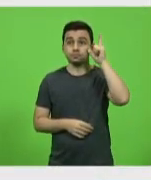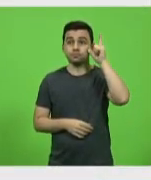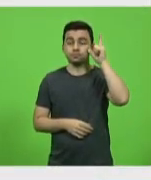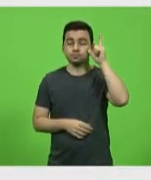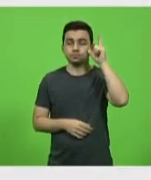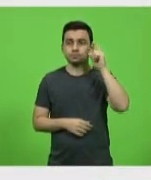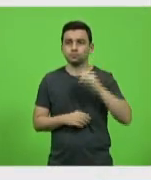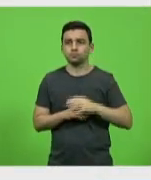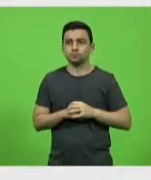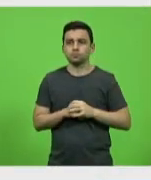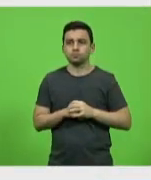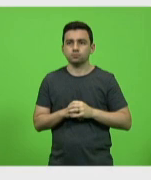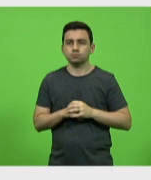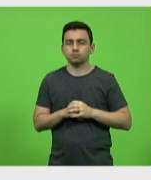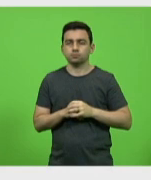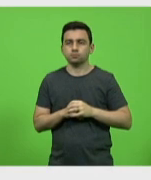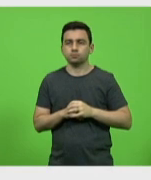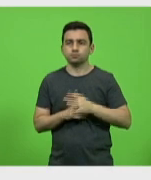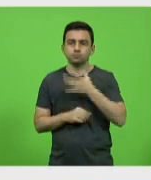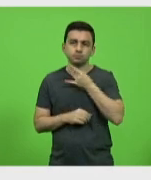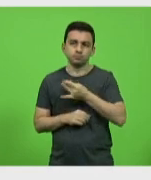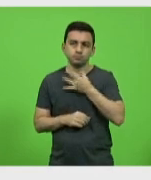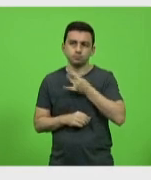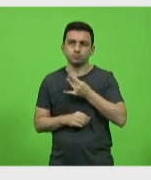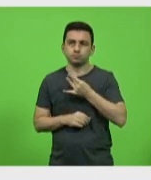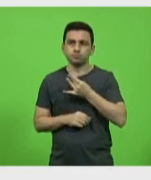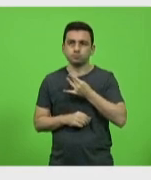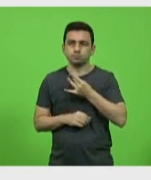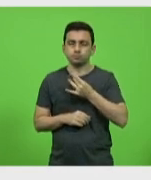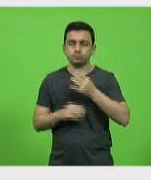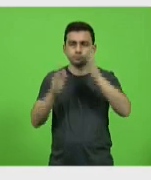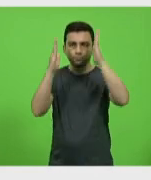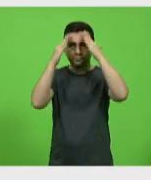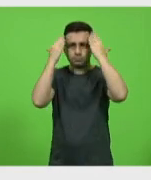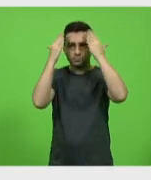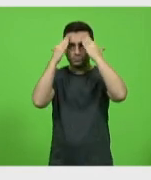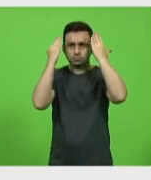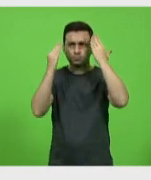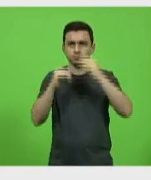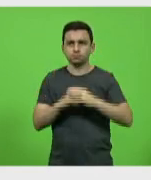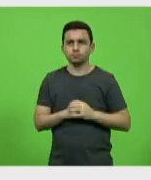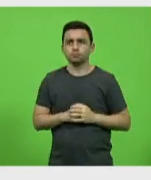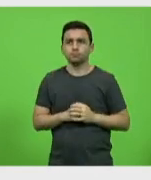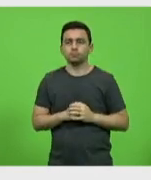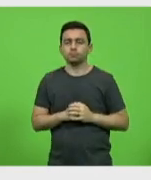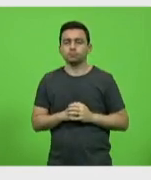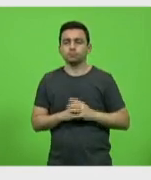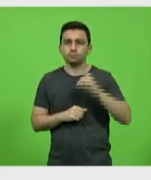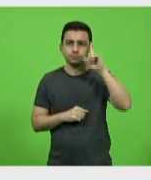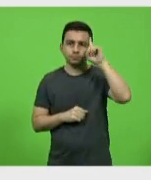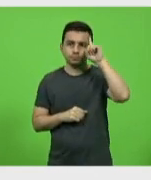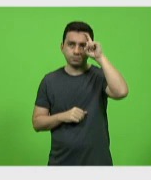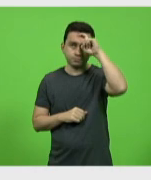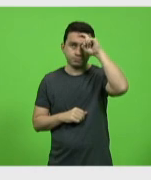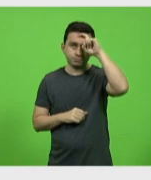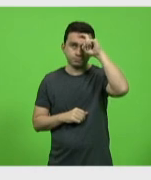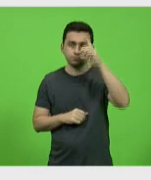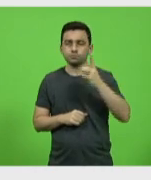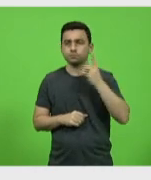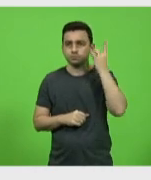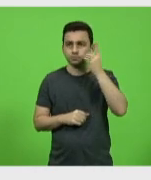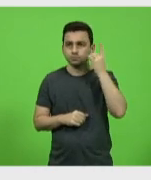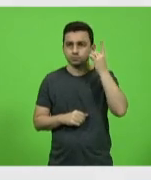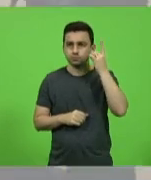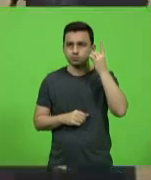deputado Valdir Cobalquini, no deputado José Milton Schaefer, no deputado Marcos Vieira, e no deputado